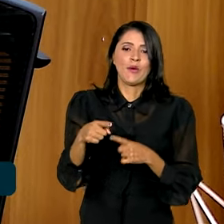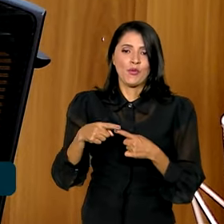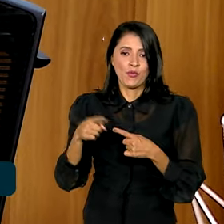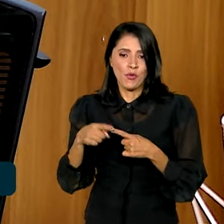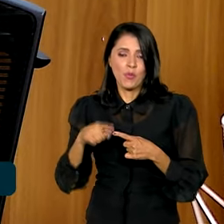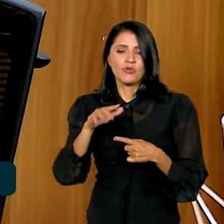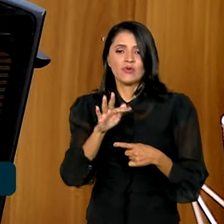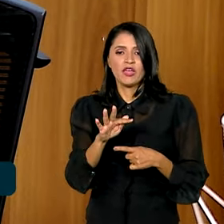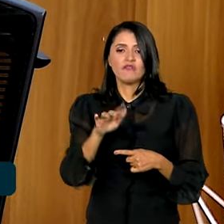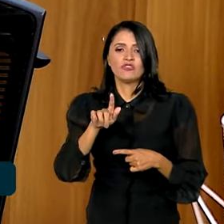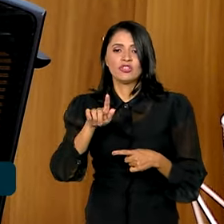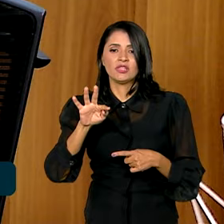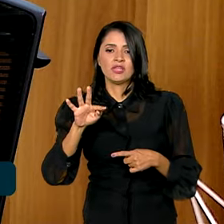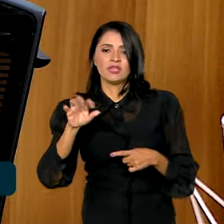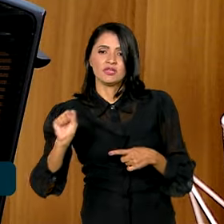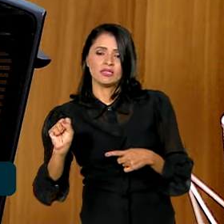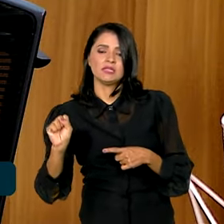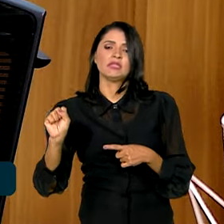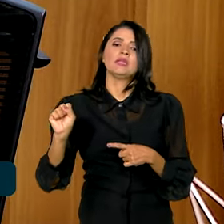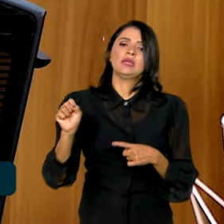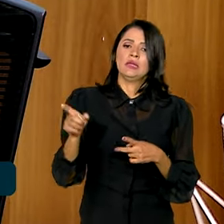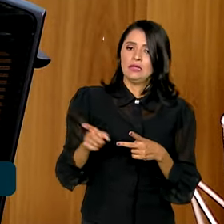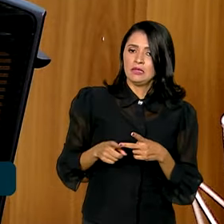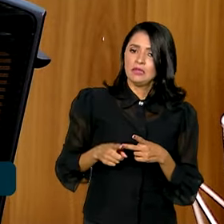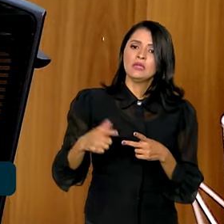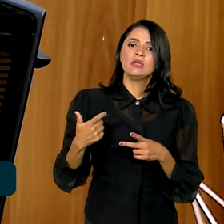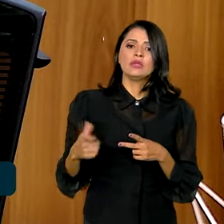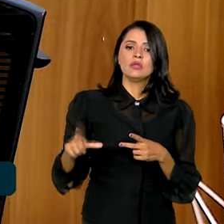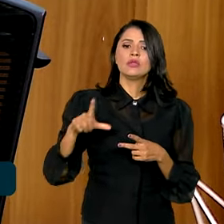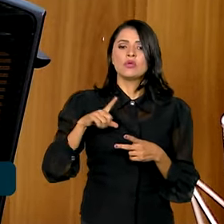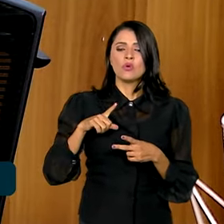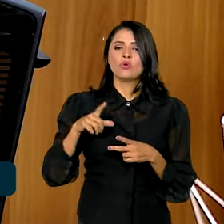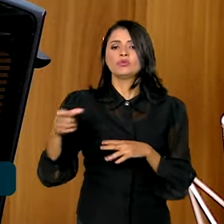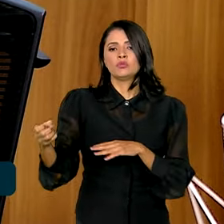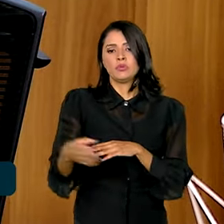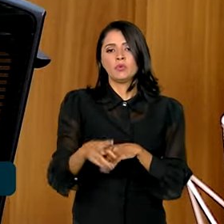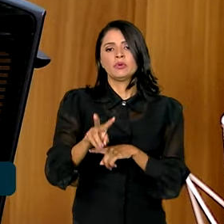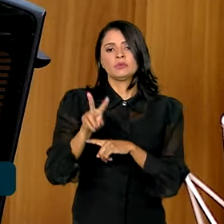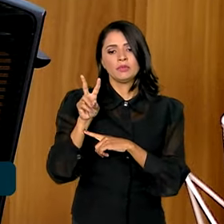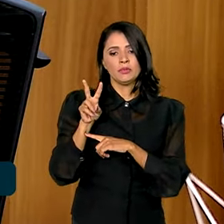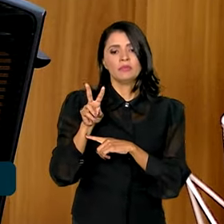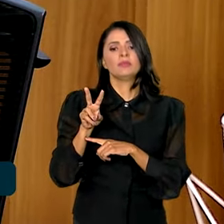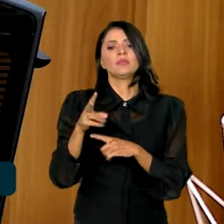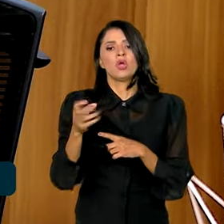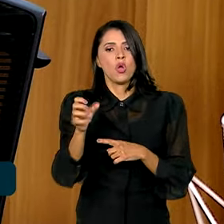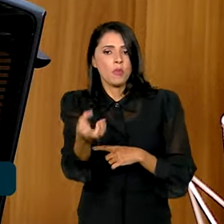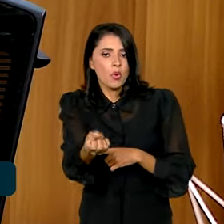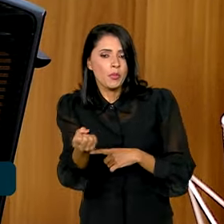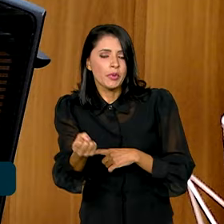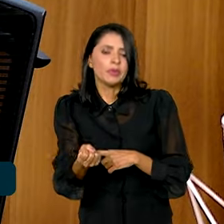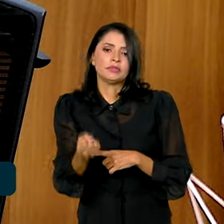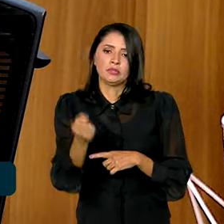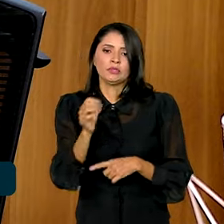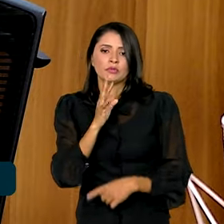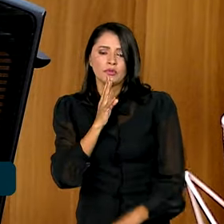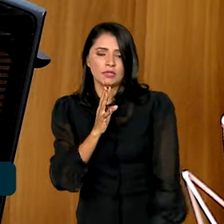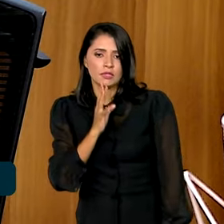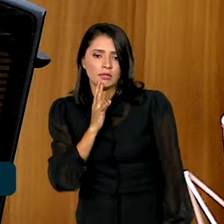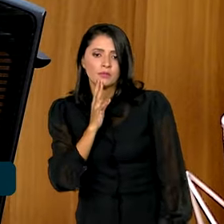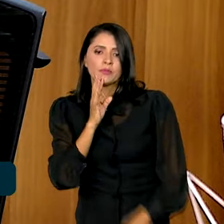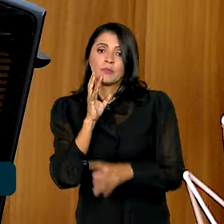FGTS e as originadas do sistema brasileiro de poupança empréstimo ou a poupança popularmente conhecida.